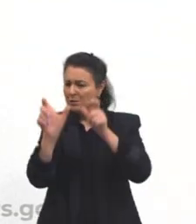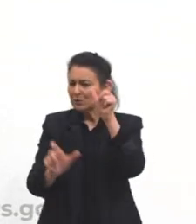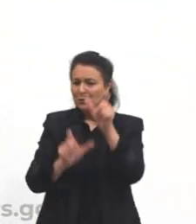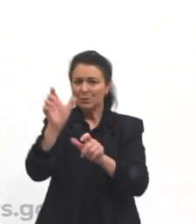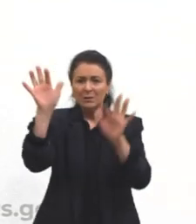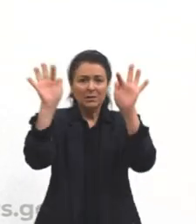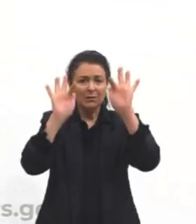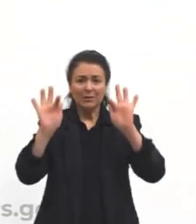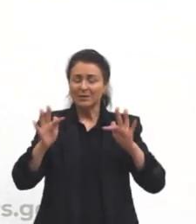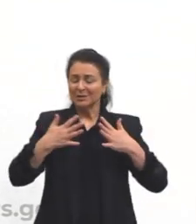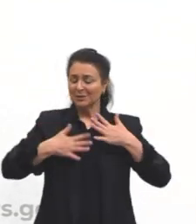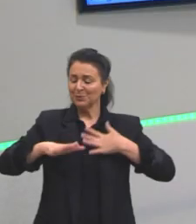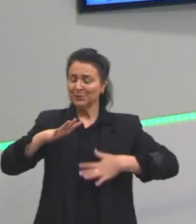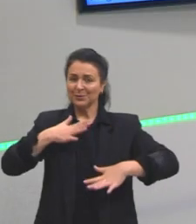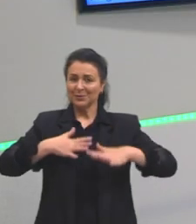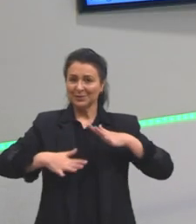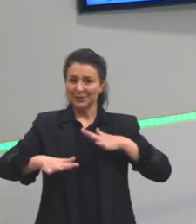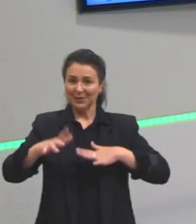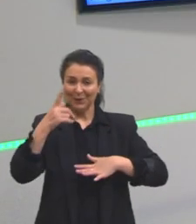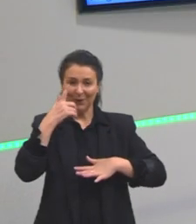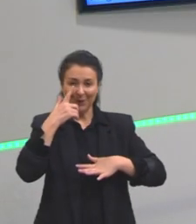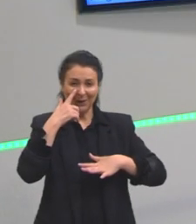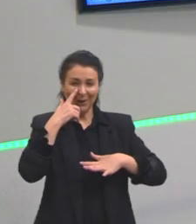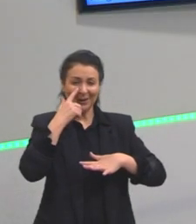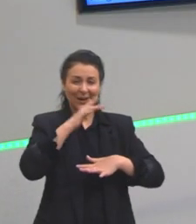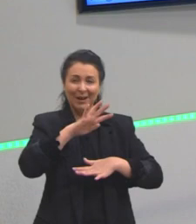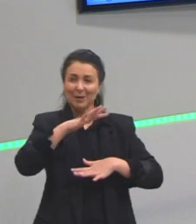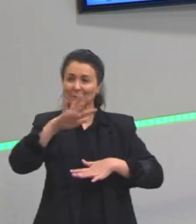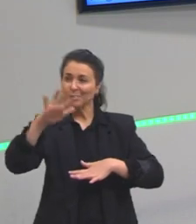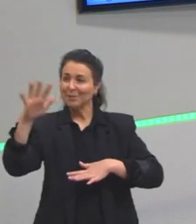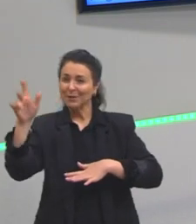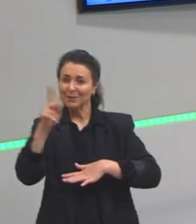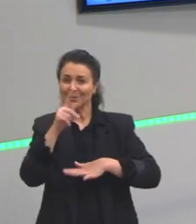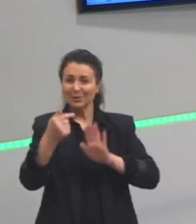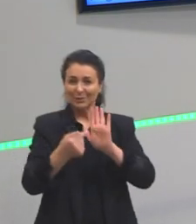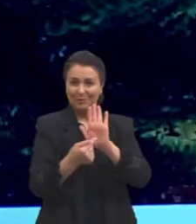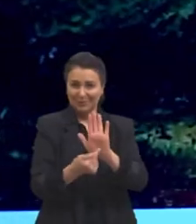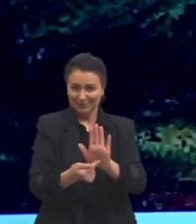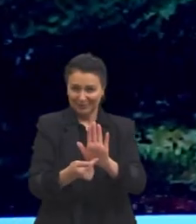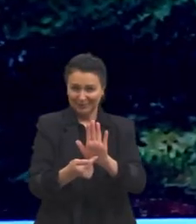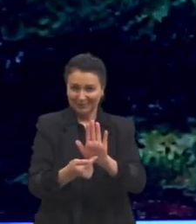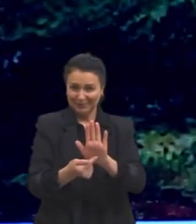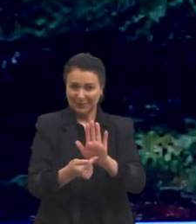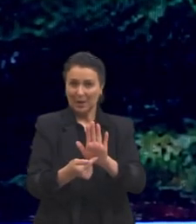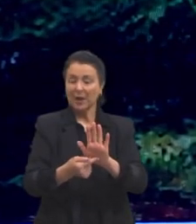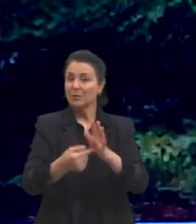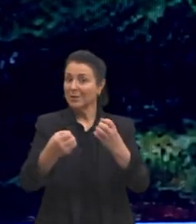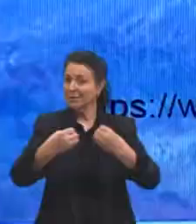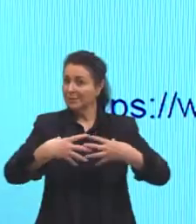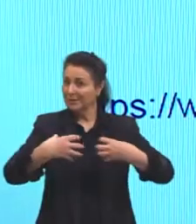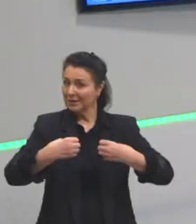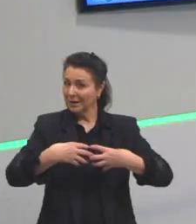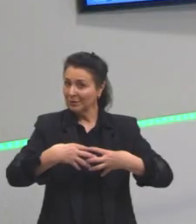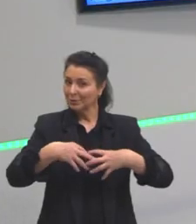isso aqui, essa imagem, retrata exatamente o que o arcadismo quer nos ensinar, quer nos passar.